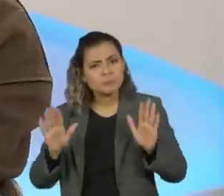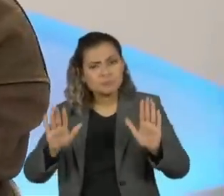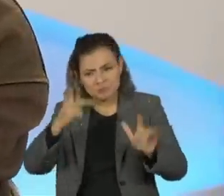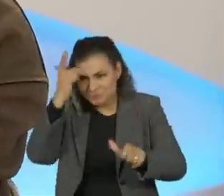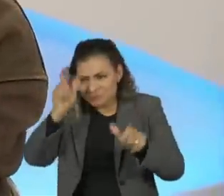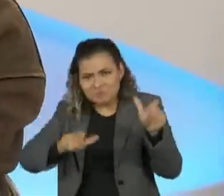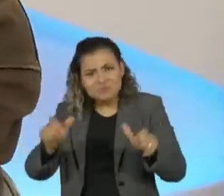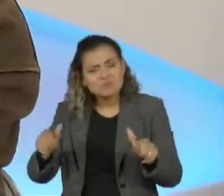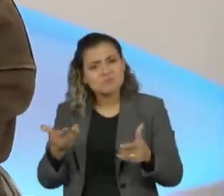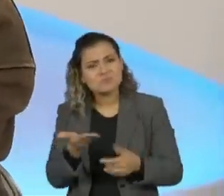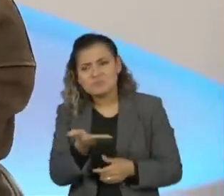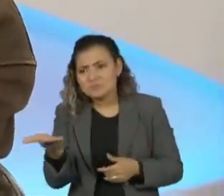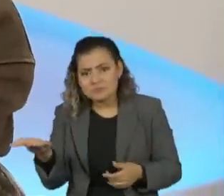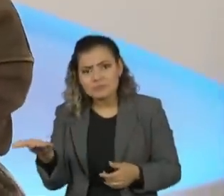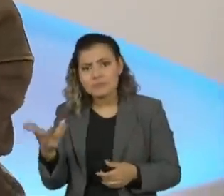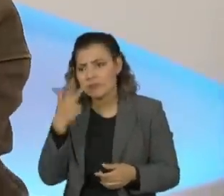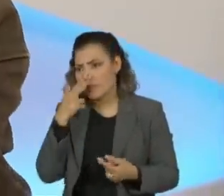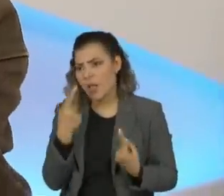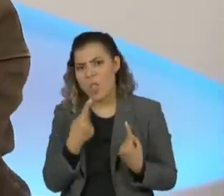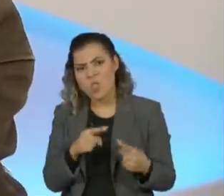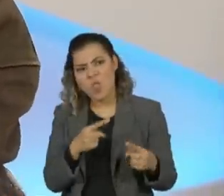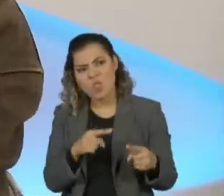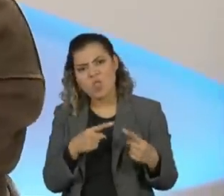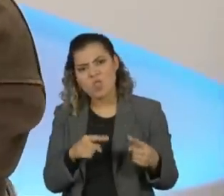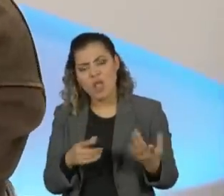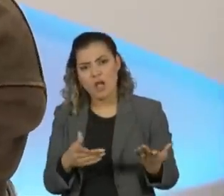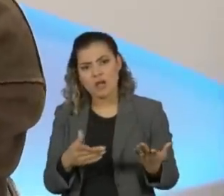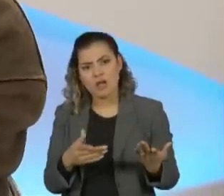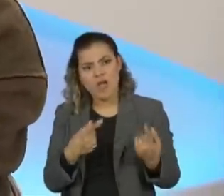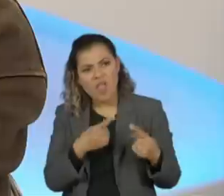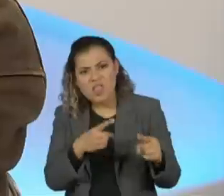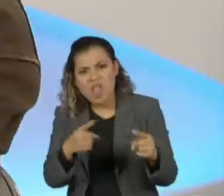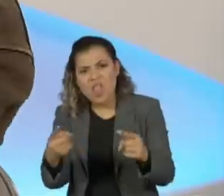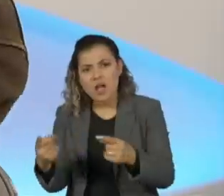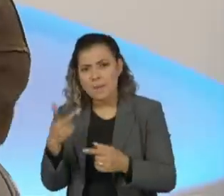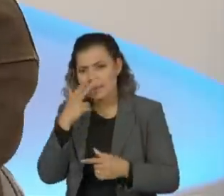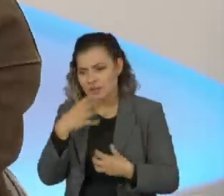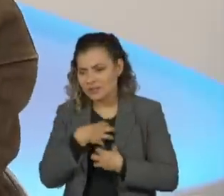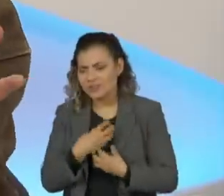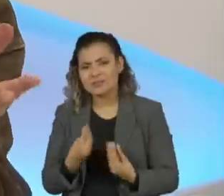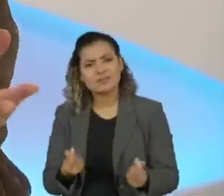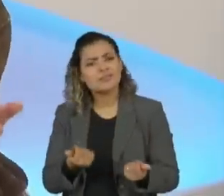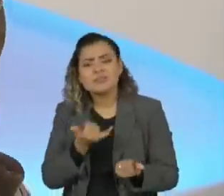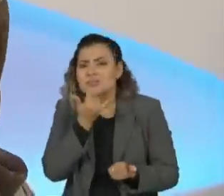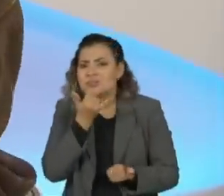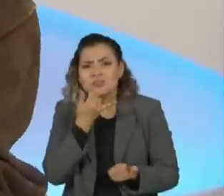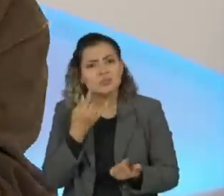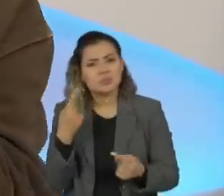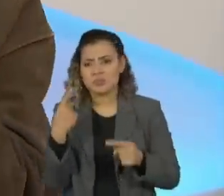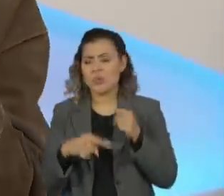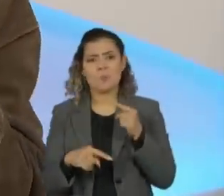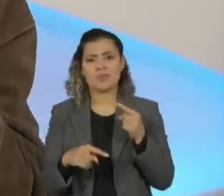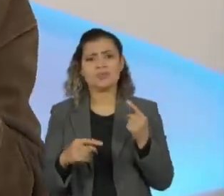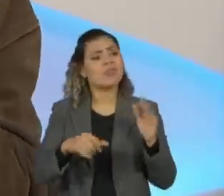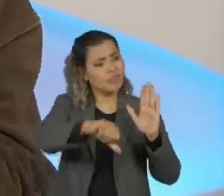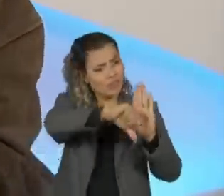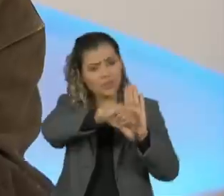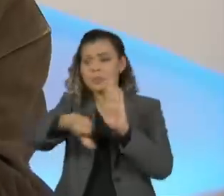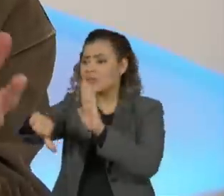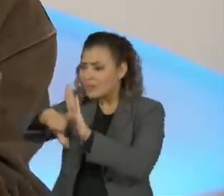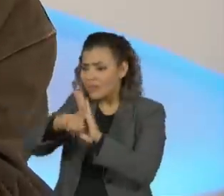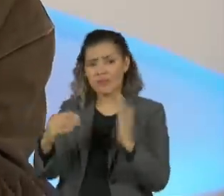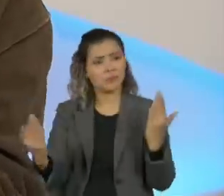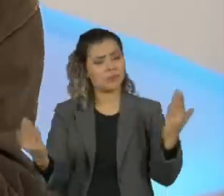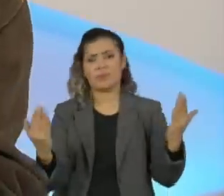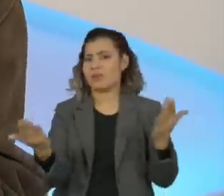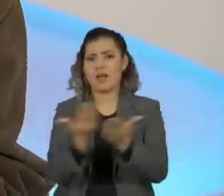ainda fustigar e ainda querer recolher algum tipo de sentido, quando esse sentido não tem o menor cabimento dentro desse contexto que